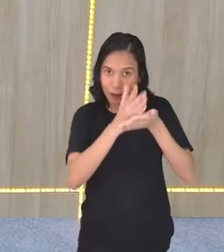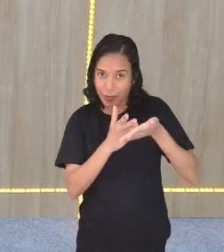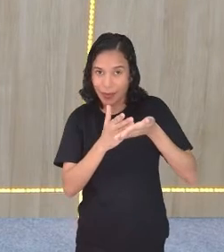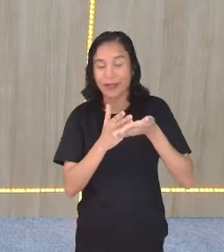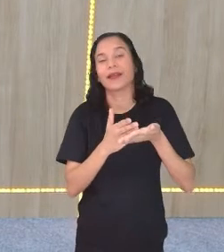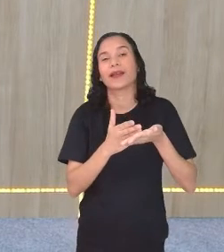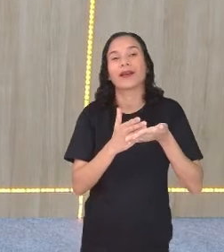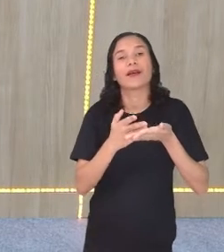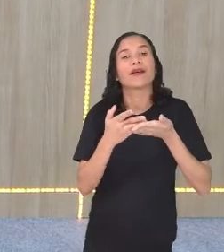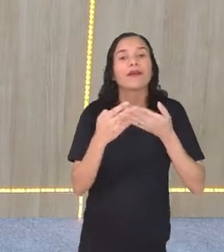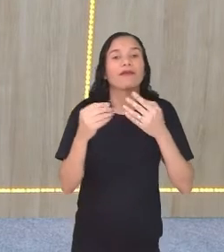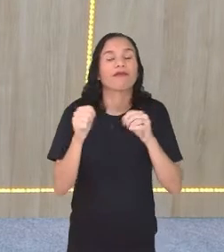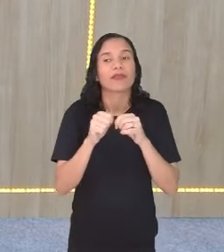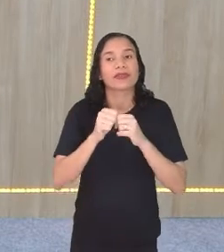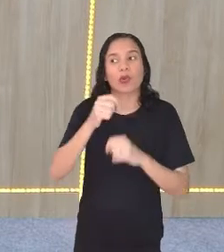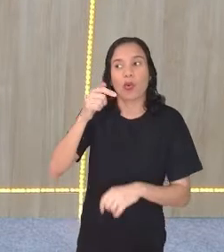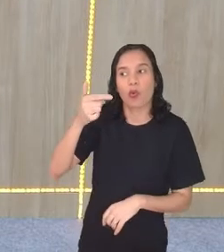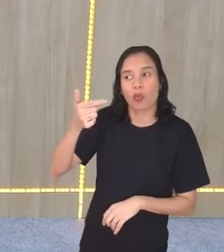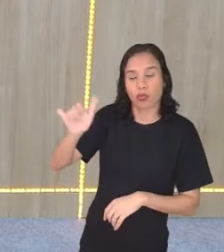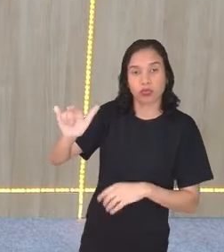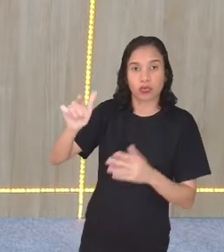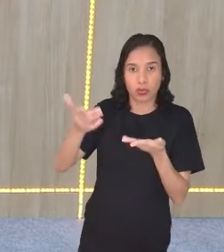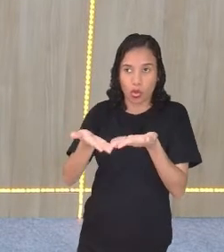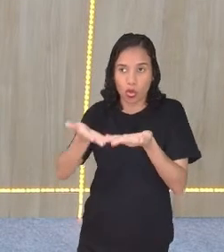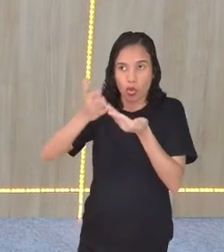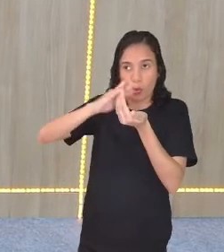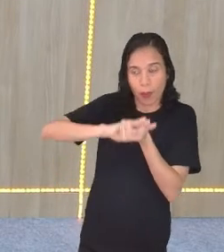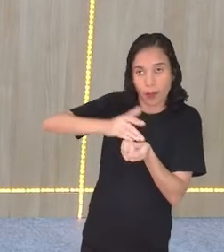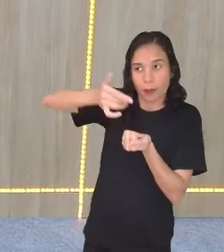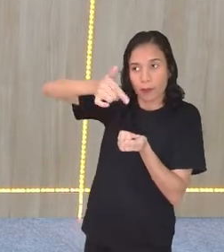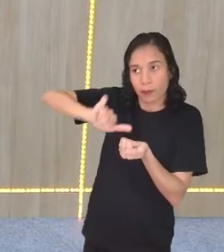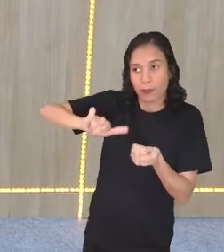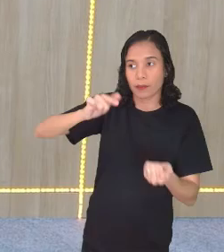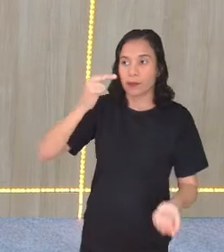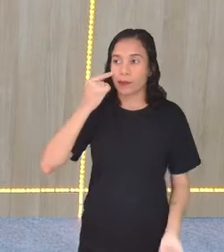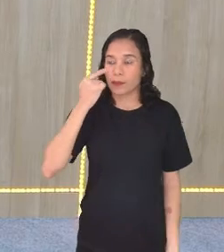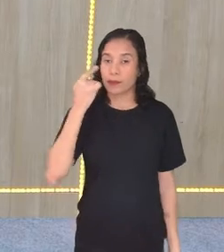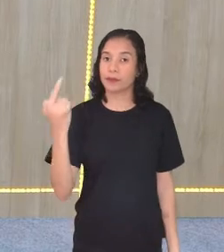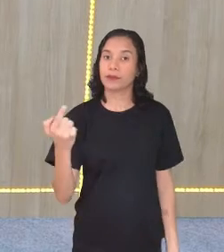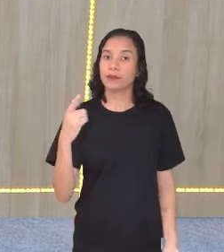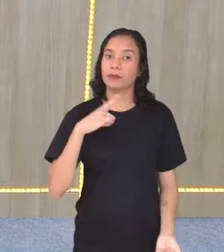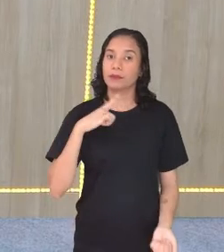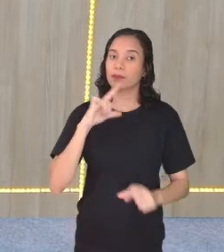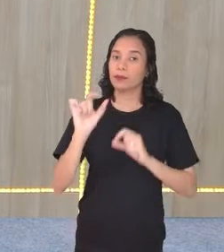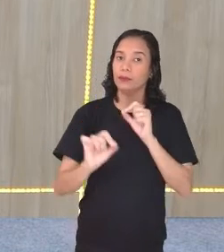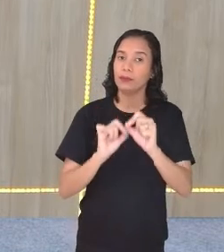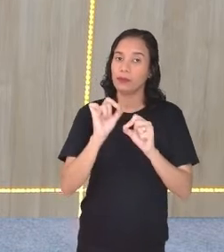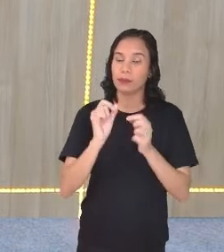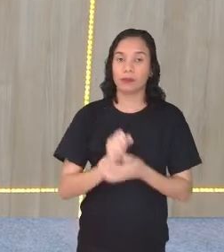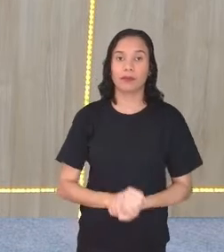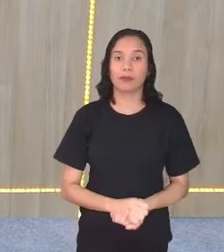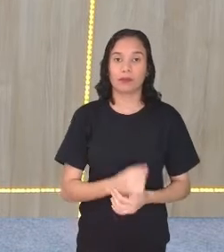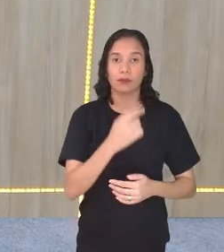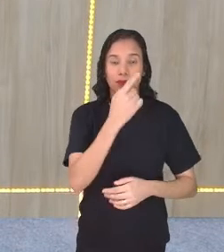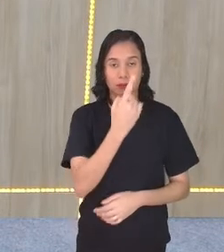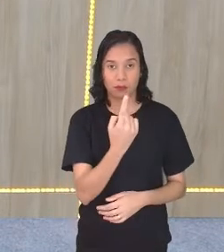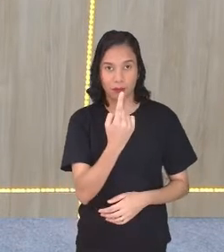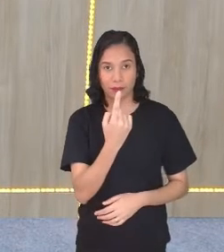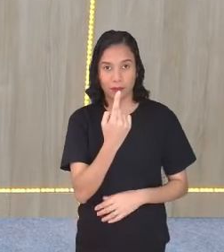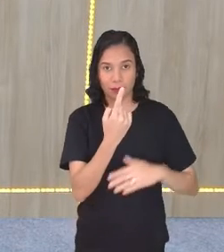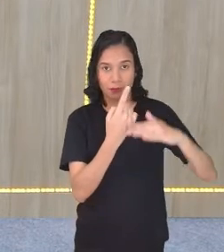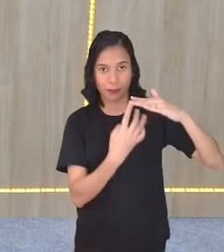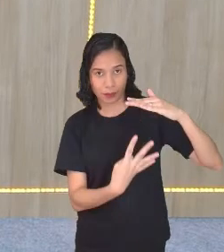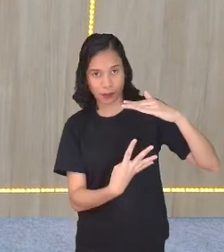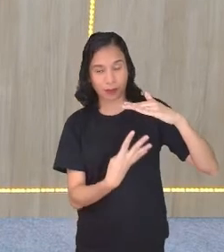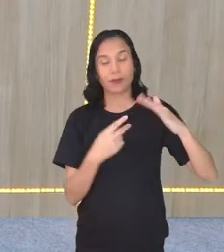eu faço a outra dobra, eu tenho um pedacinho